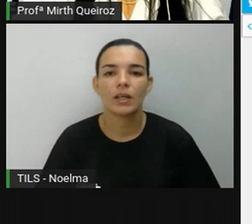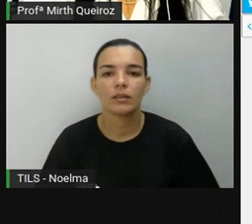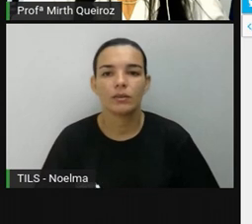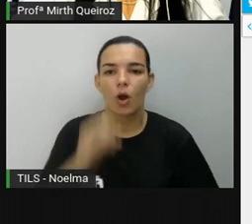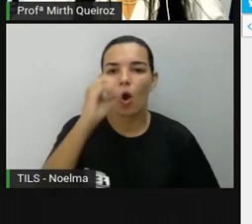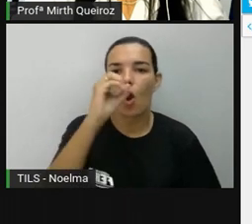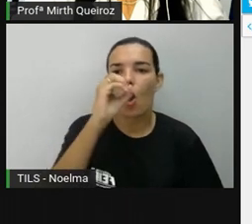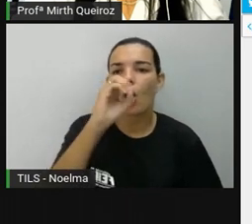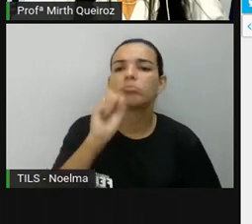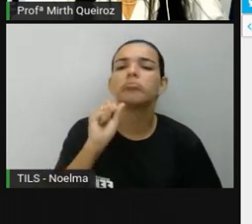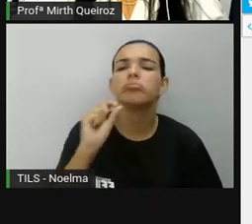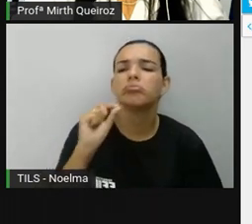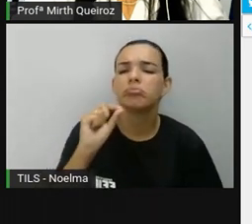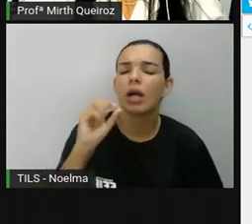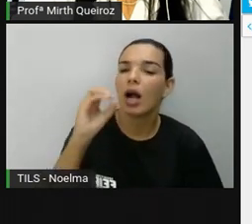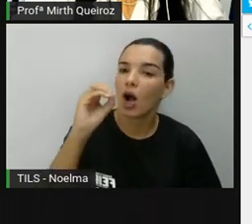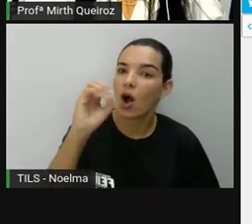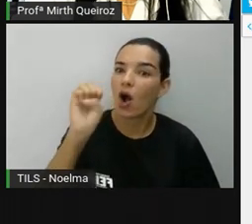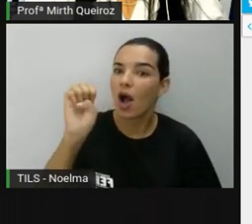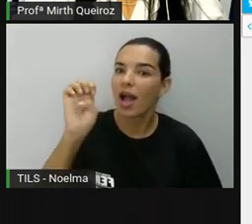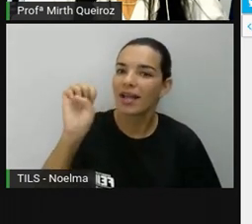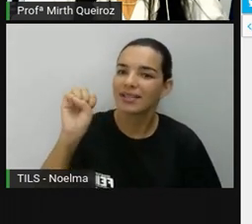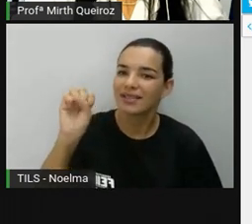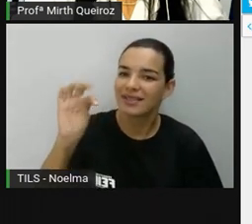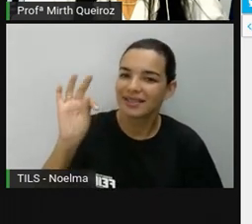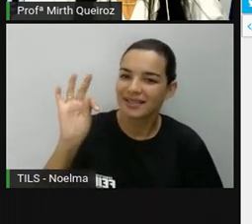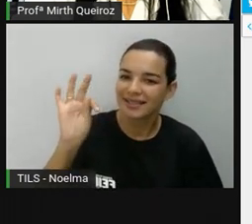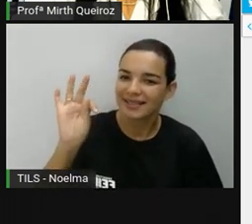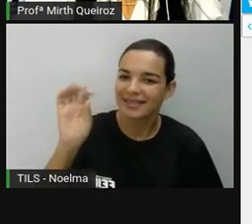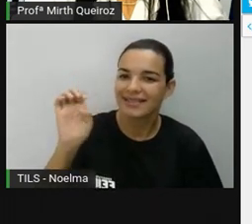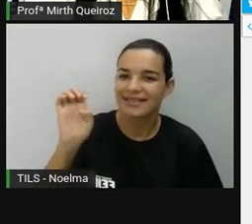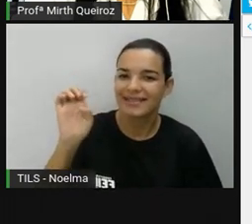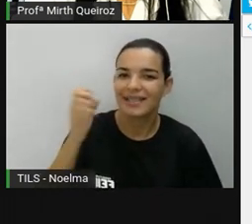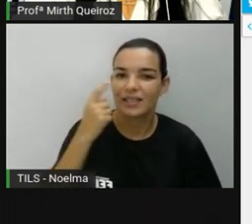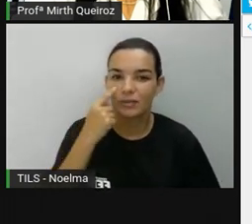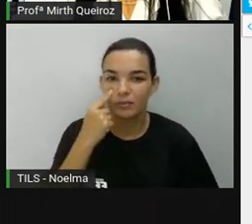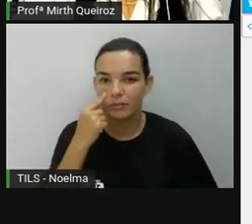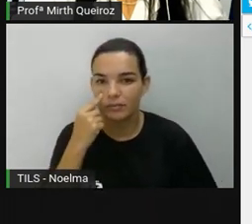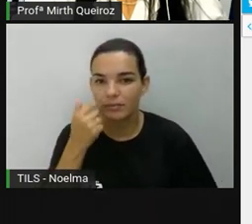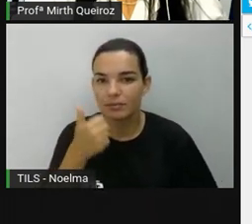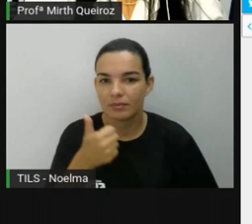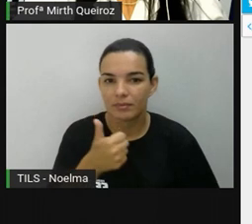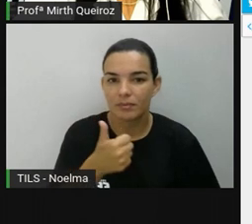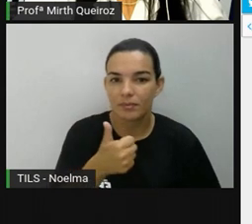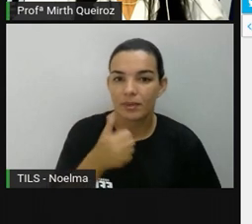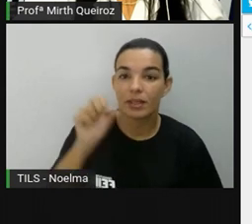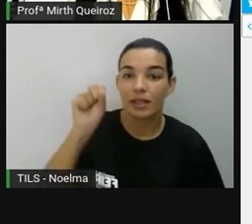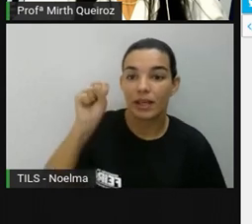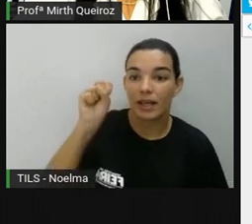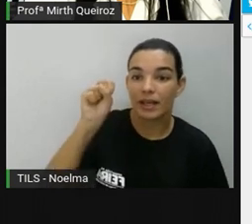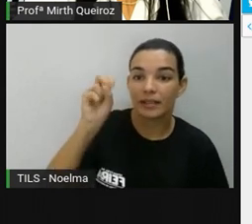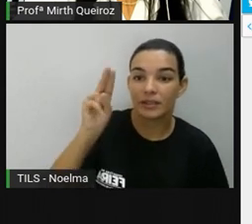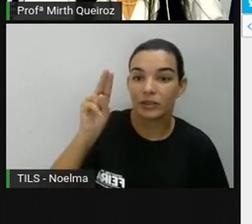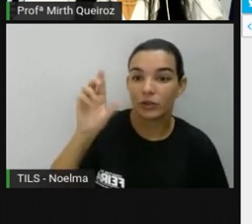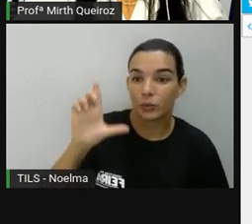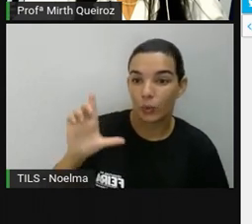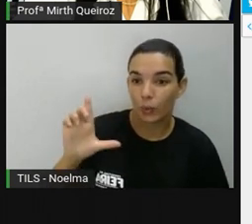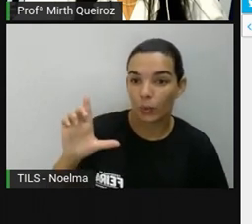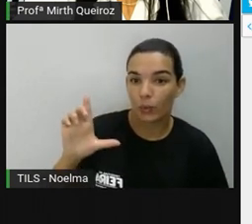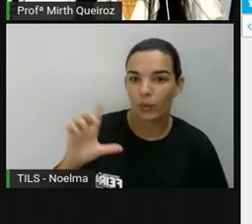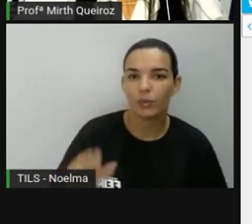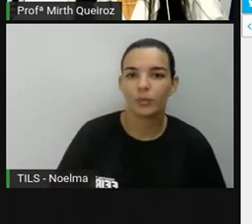O Oeste vamos colocar primeiro os principais S de Sul